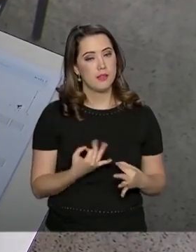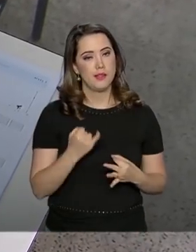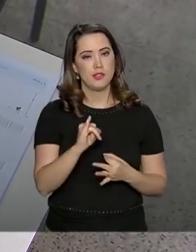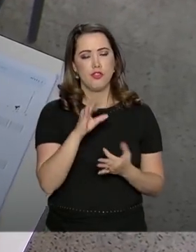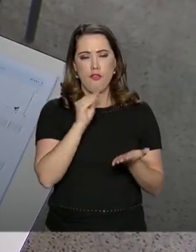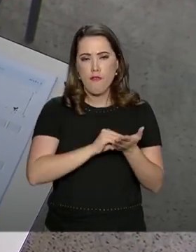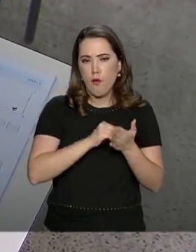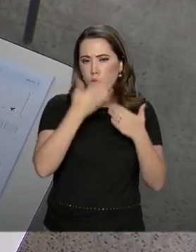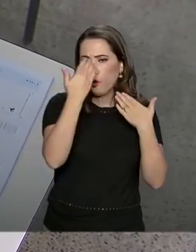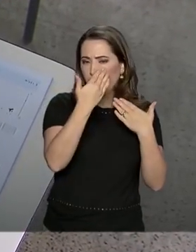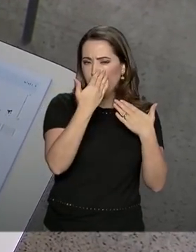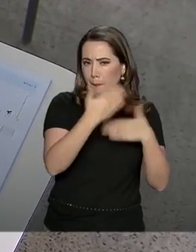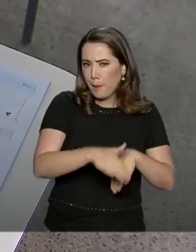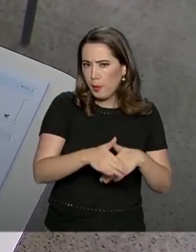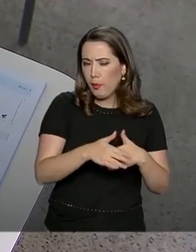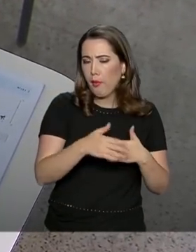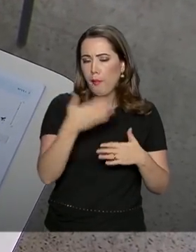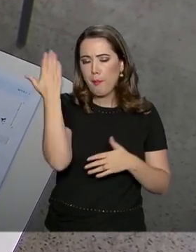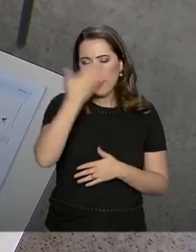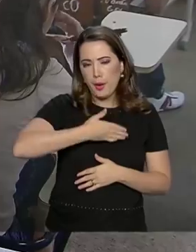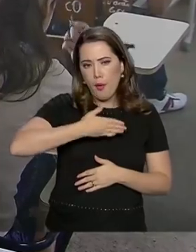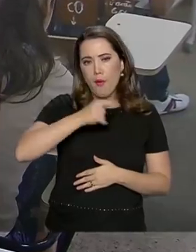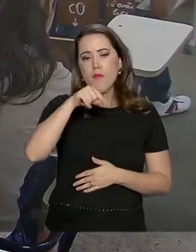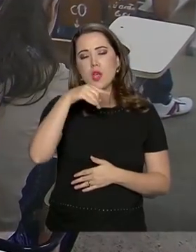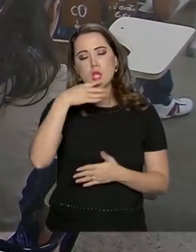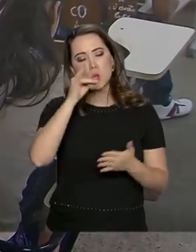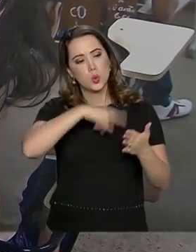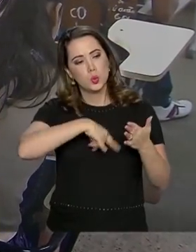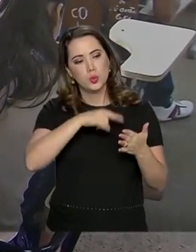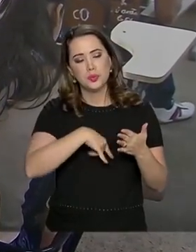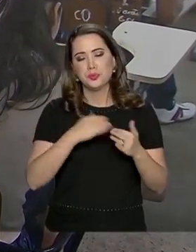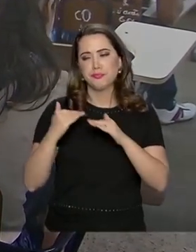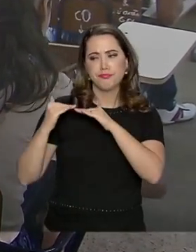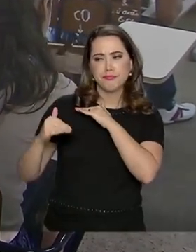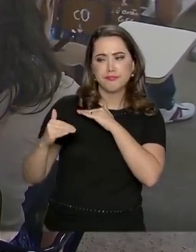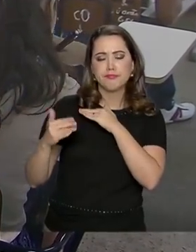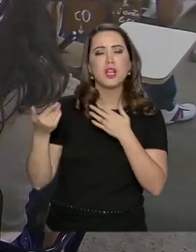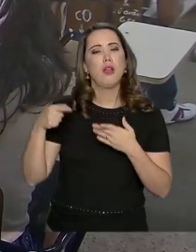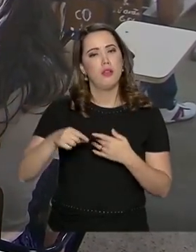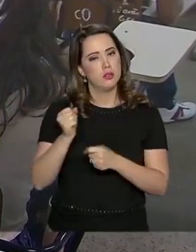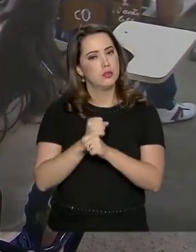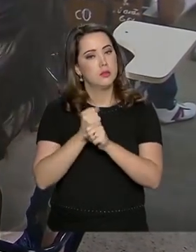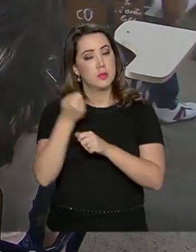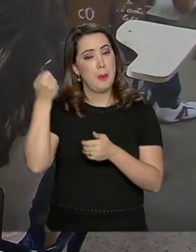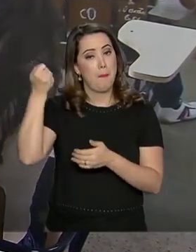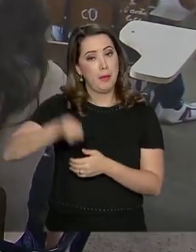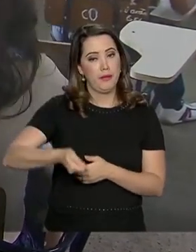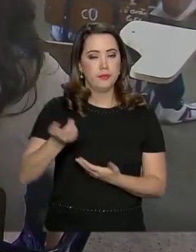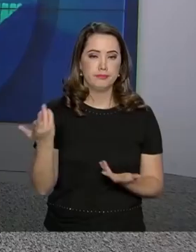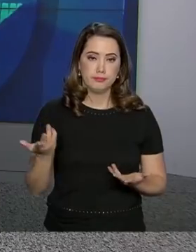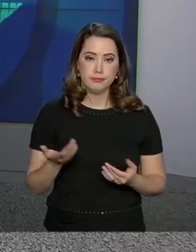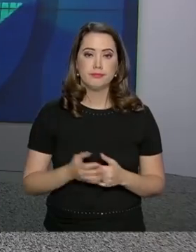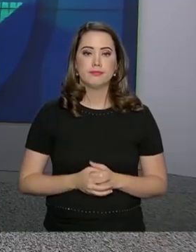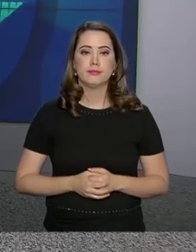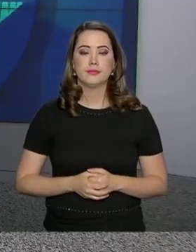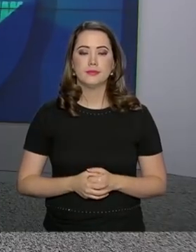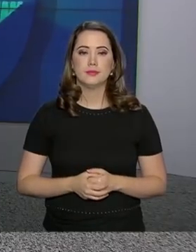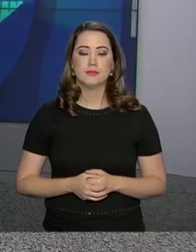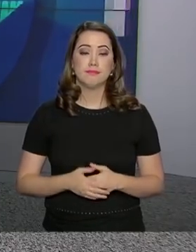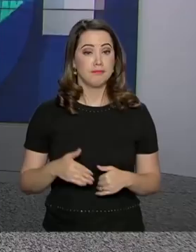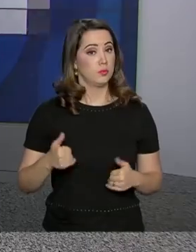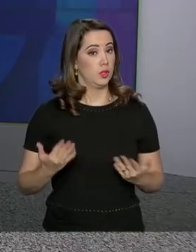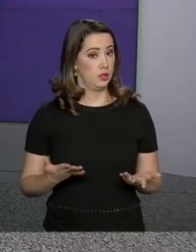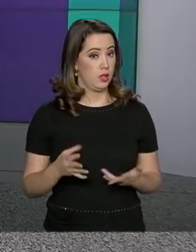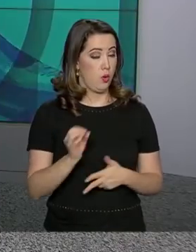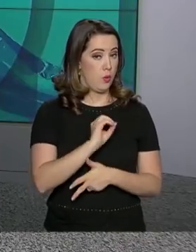documentos ou se a justificativa não for aceita, não tem jeito. Este ano vai ter que pagar a taxa. Olha,